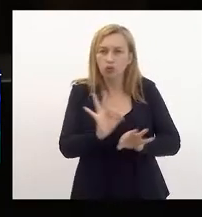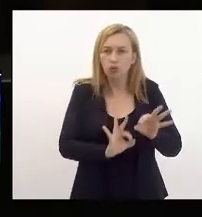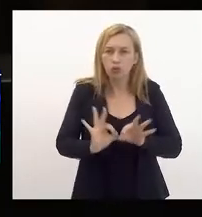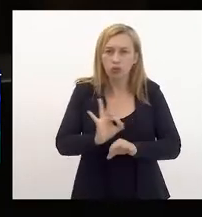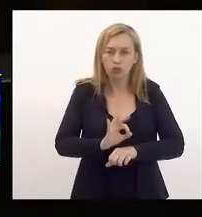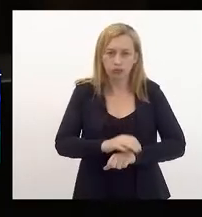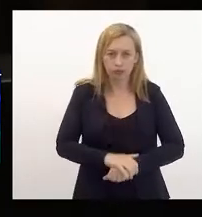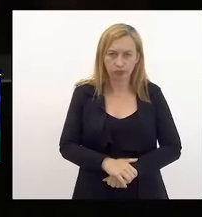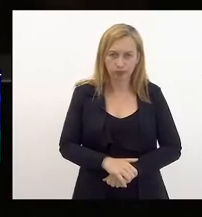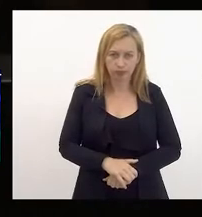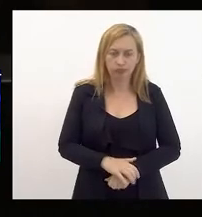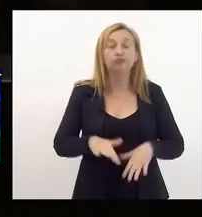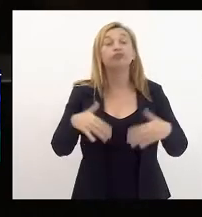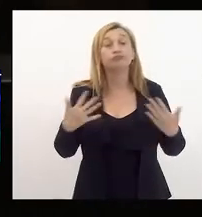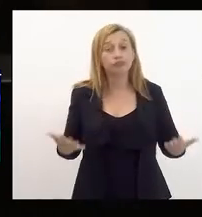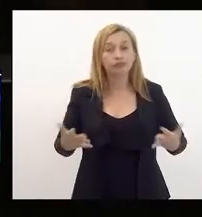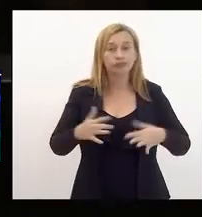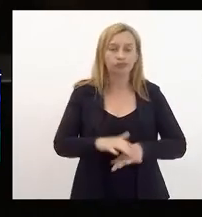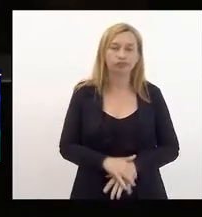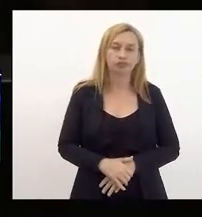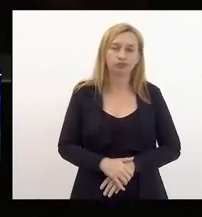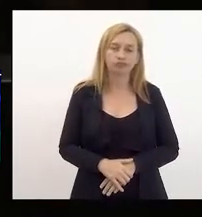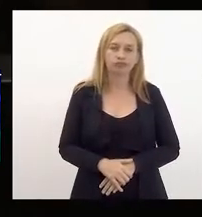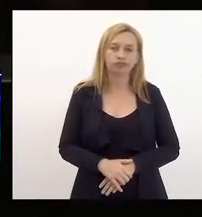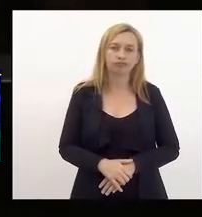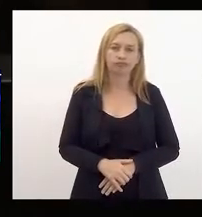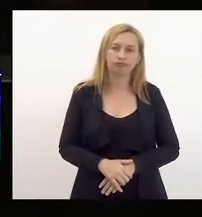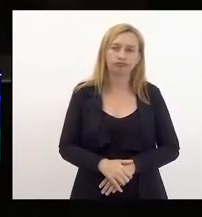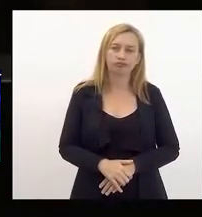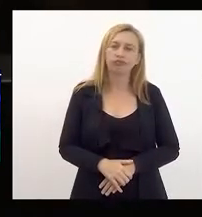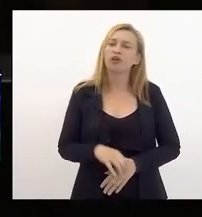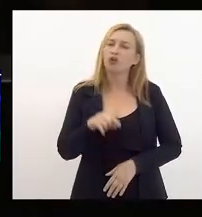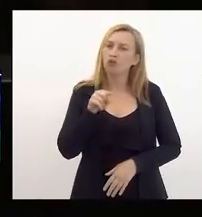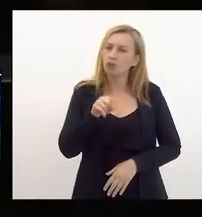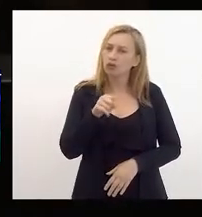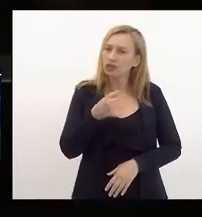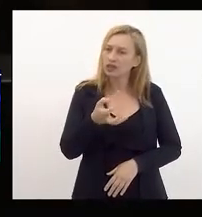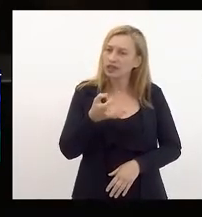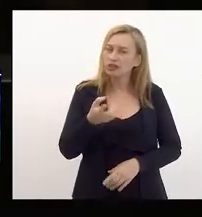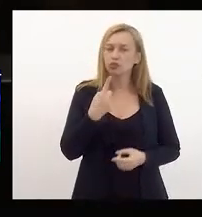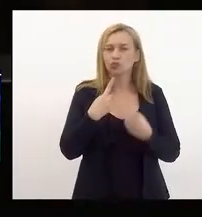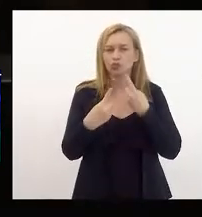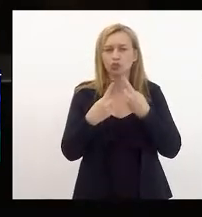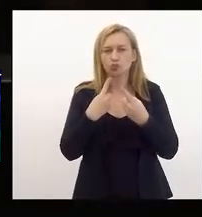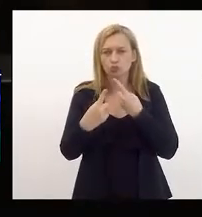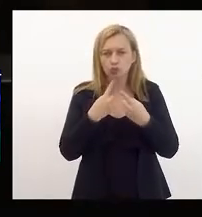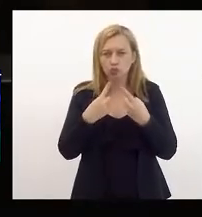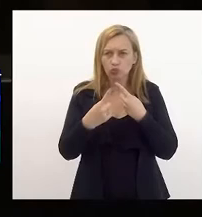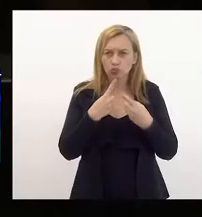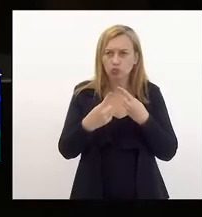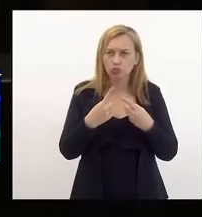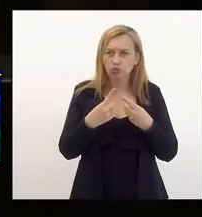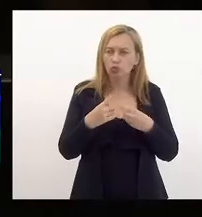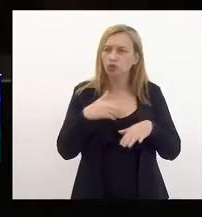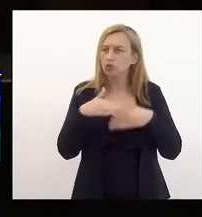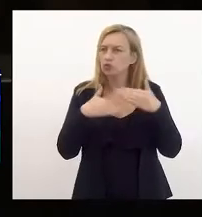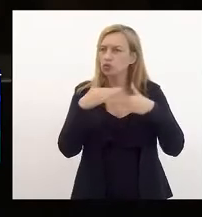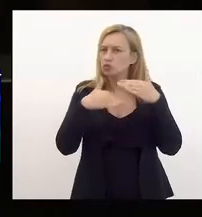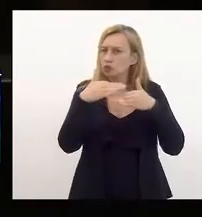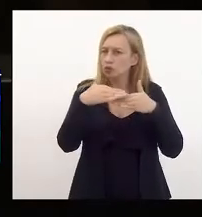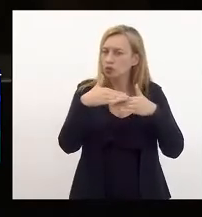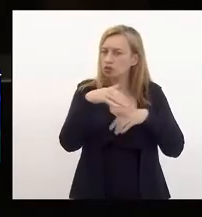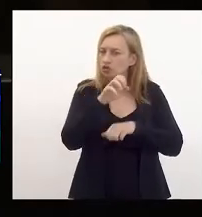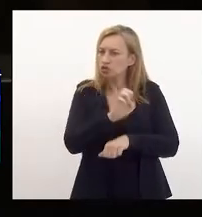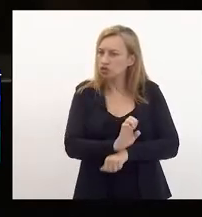Então, é claro que você querer discutir desenvolvimento do